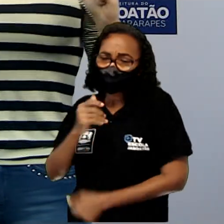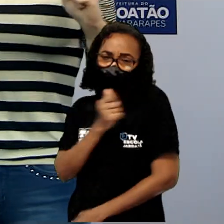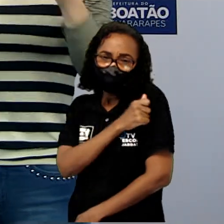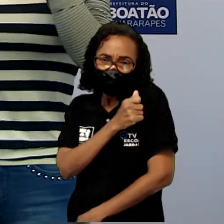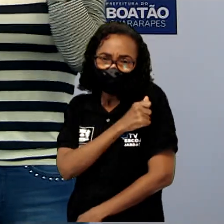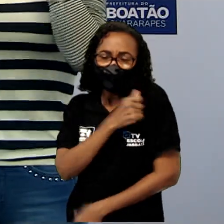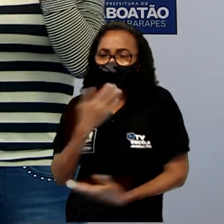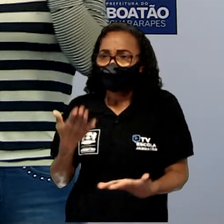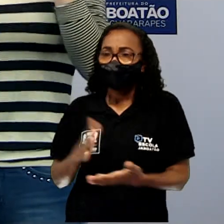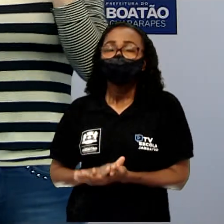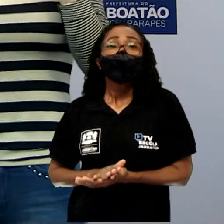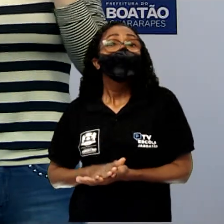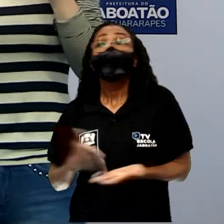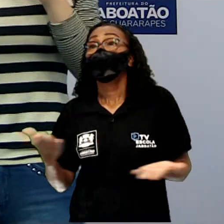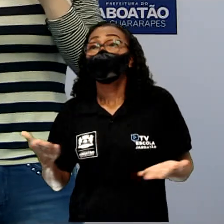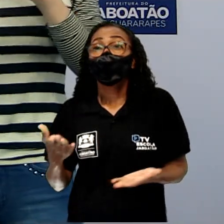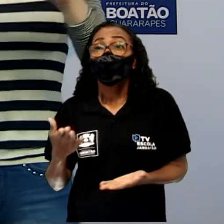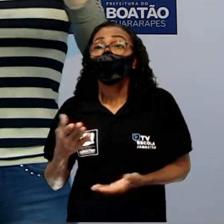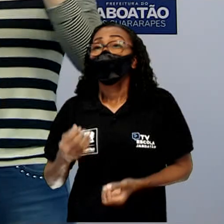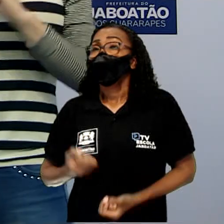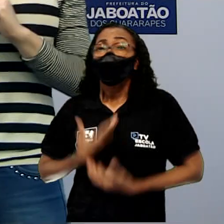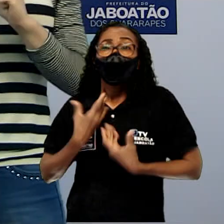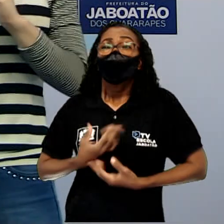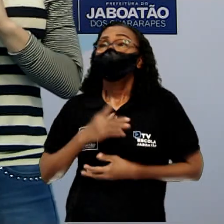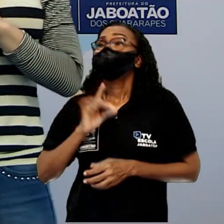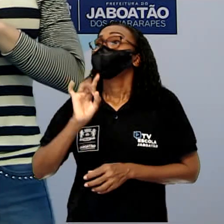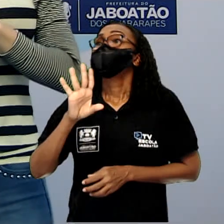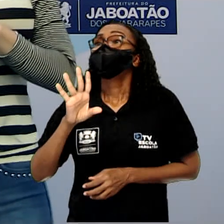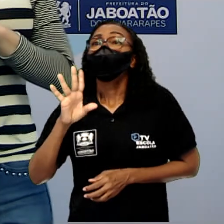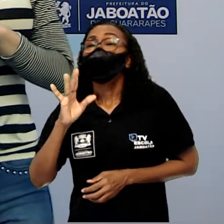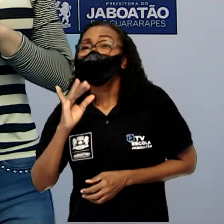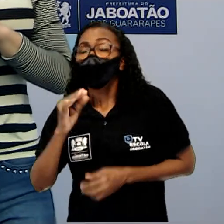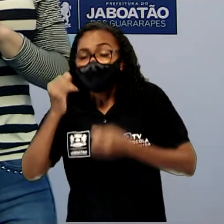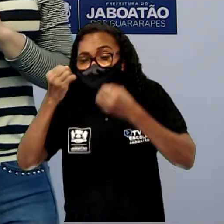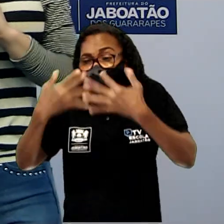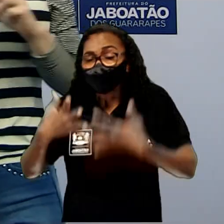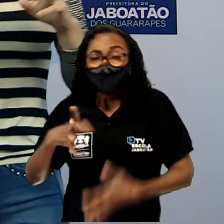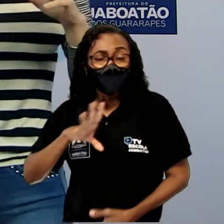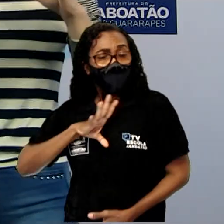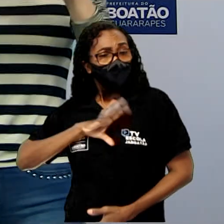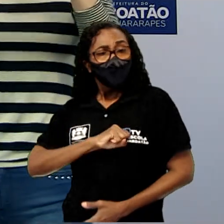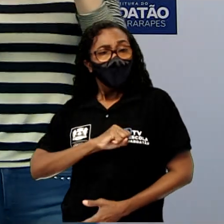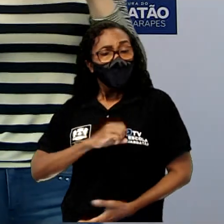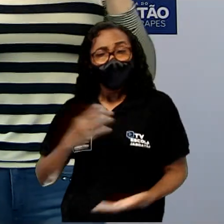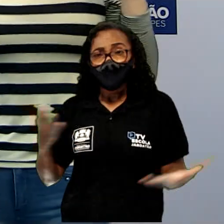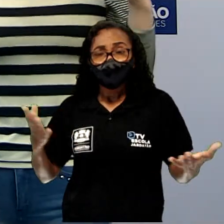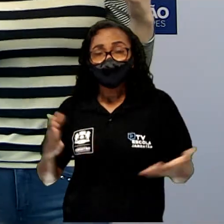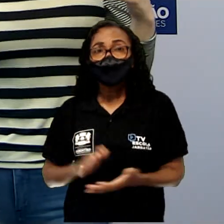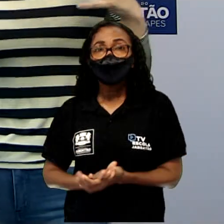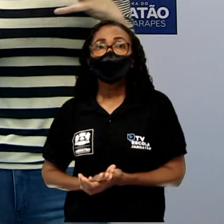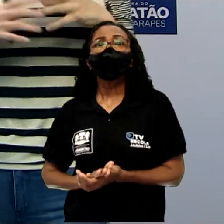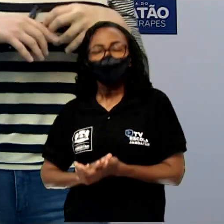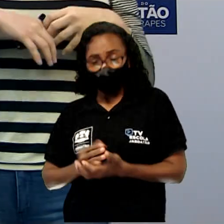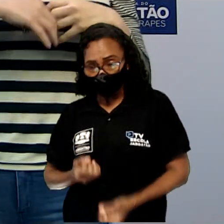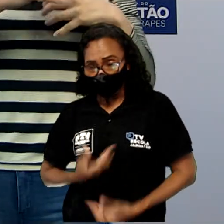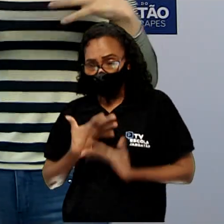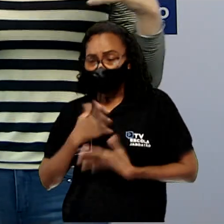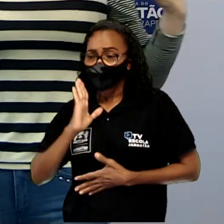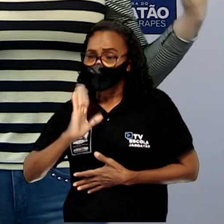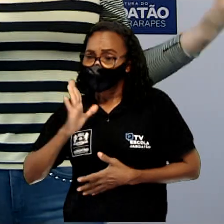Loi, o poema só fala sobre o amor. Na primeira aula, vocês viram que os nossos poemas, os poemas que foram trabalhados,